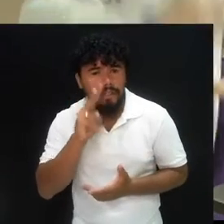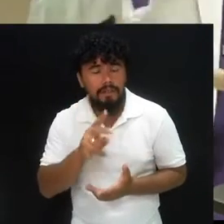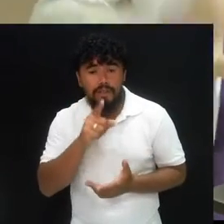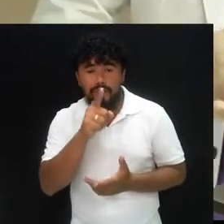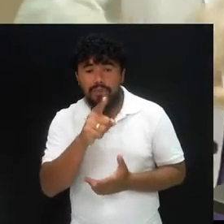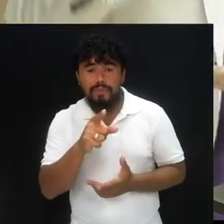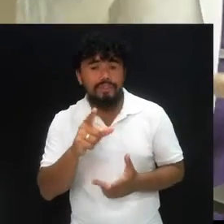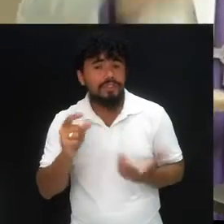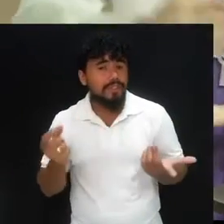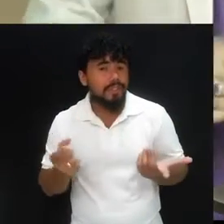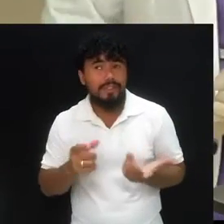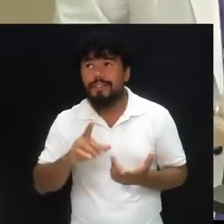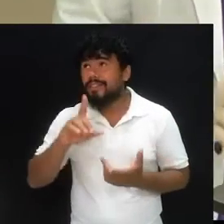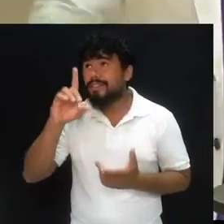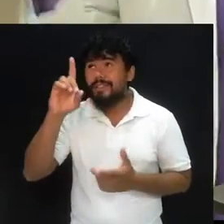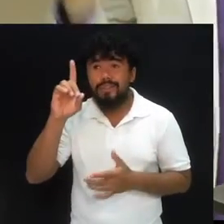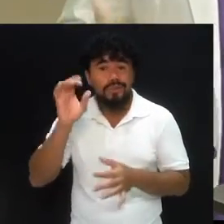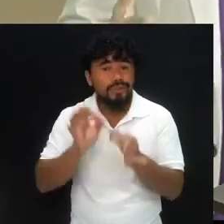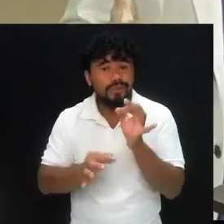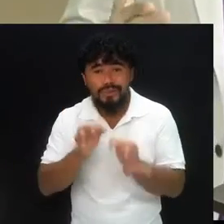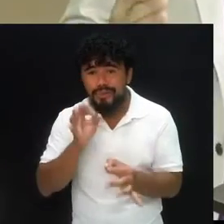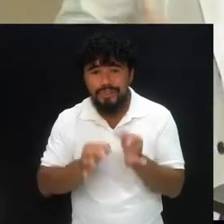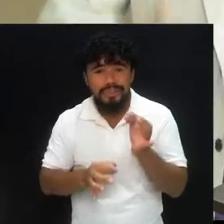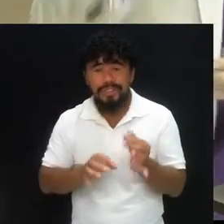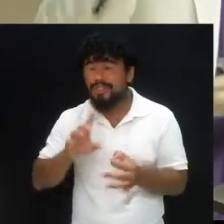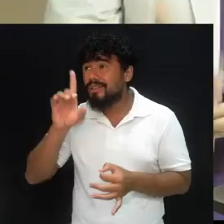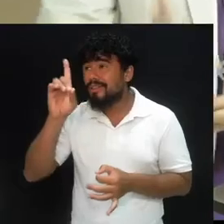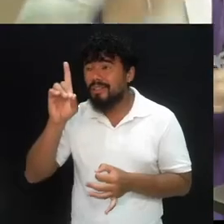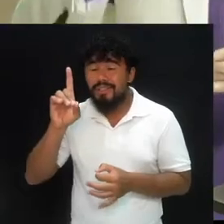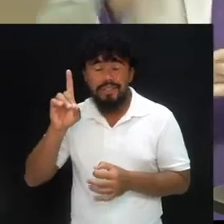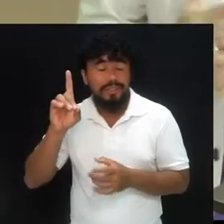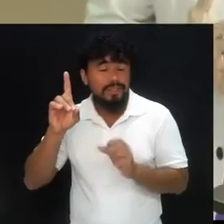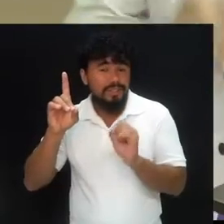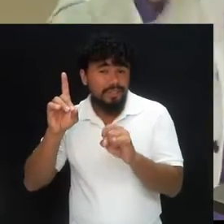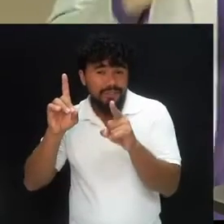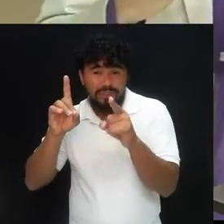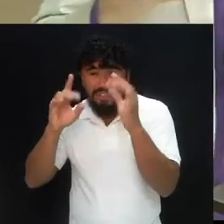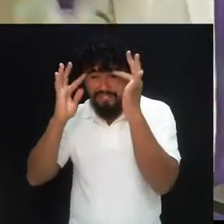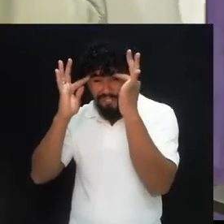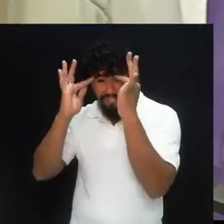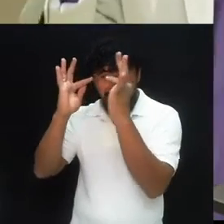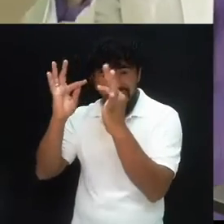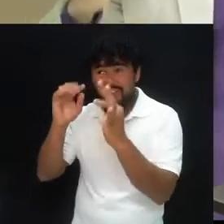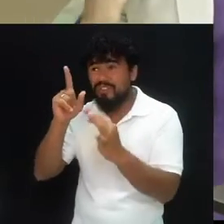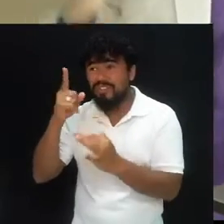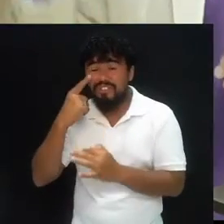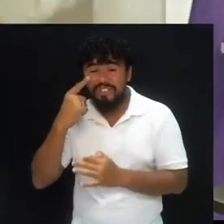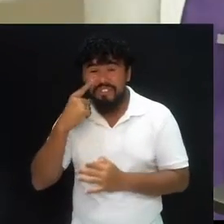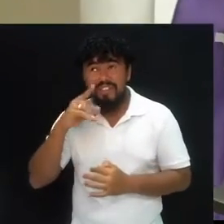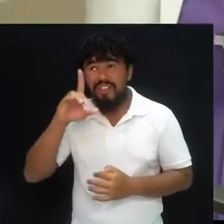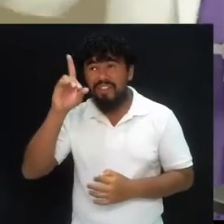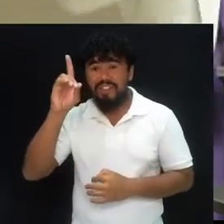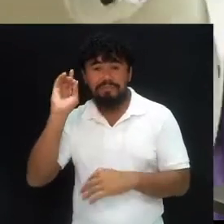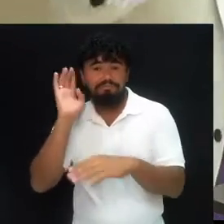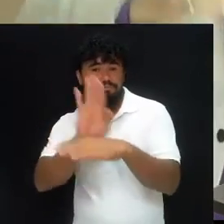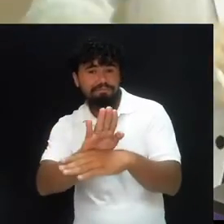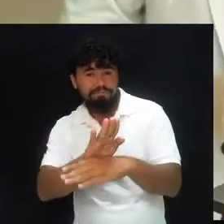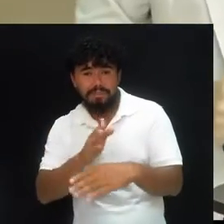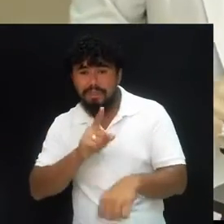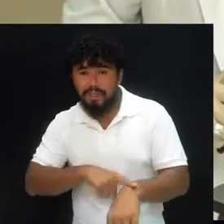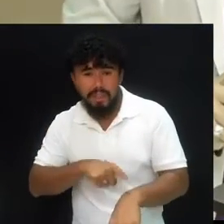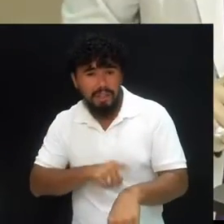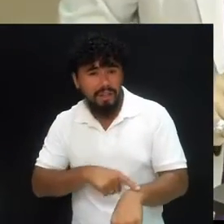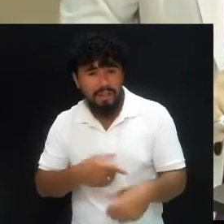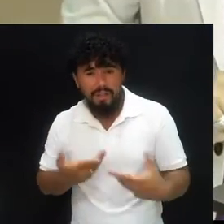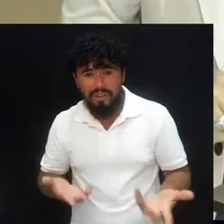você tem um justo juiz, você tem um Deus que, se você for fiel, você verá a intervenção do céu acontecendo